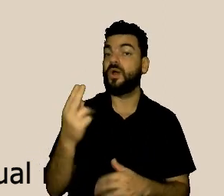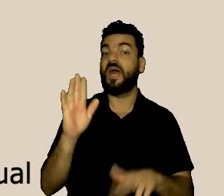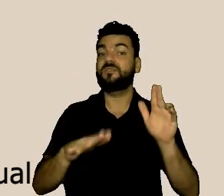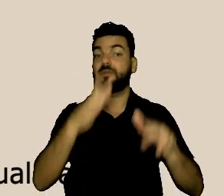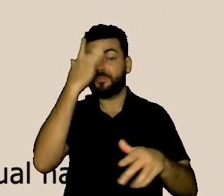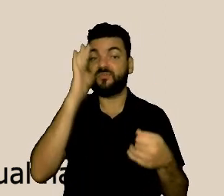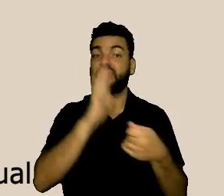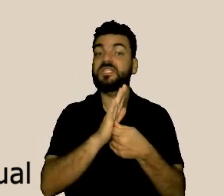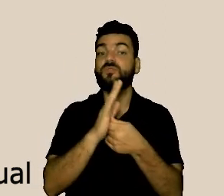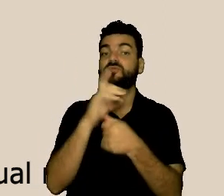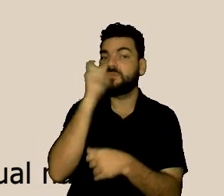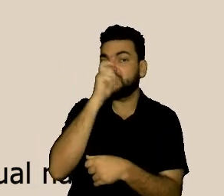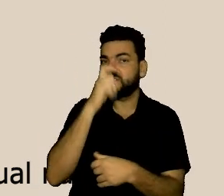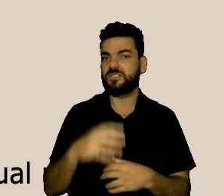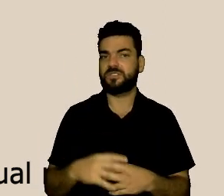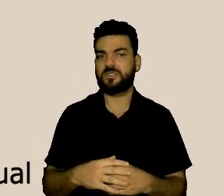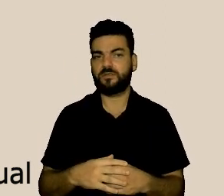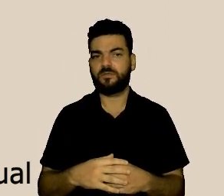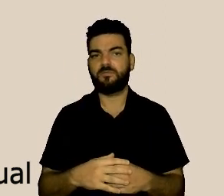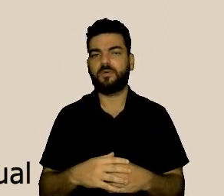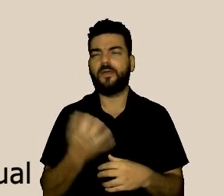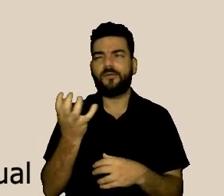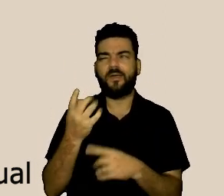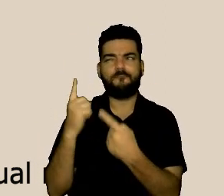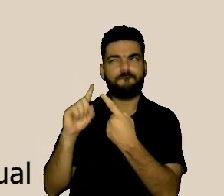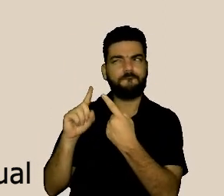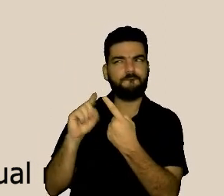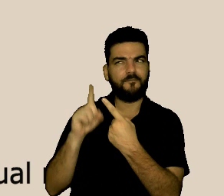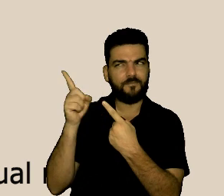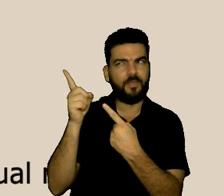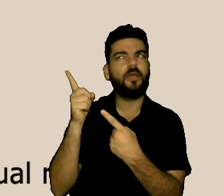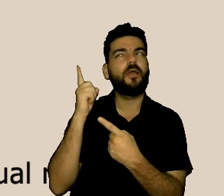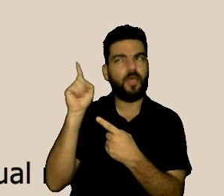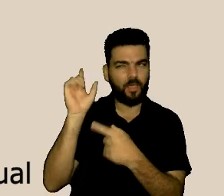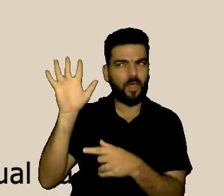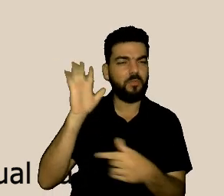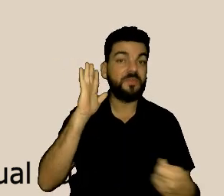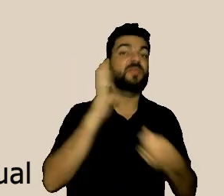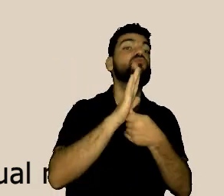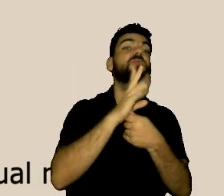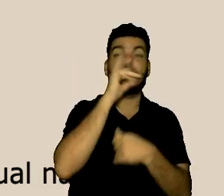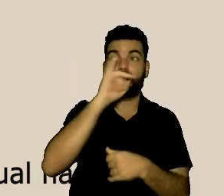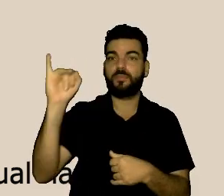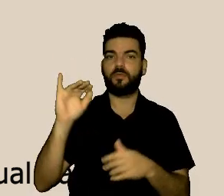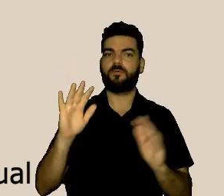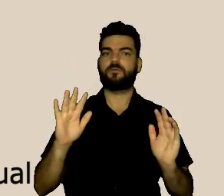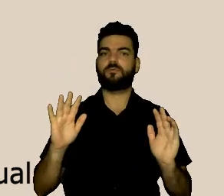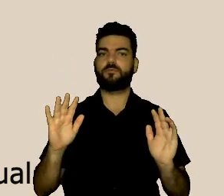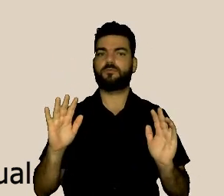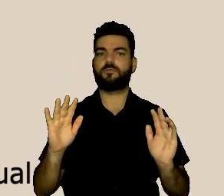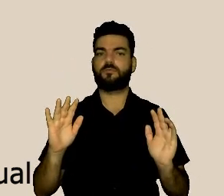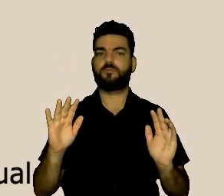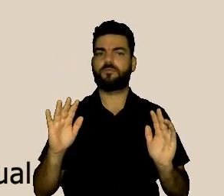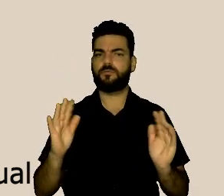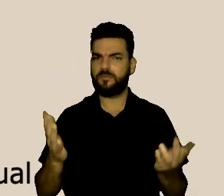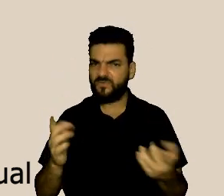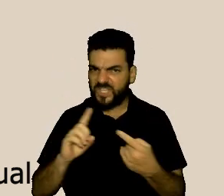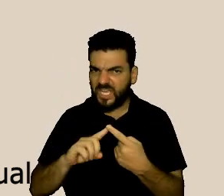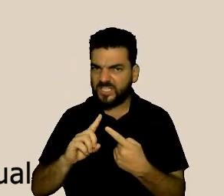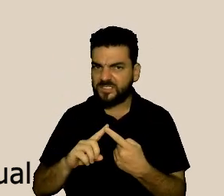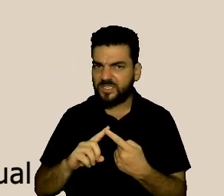fazemos? Nós orientamos, sim, embora tenhamos recebido denúncias anônimas,